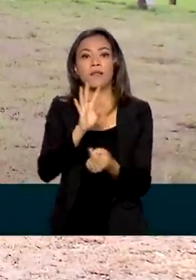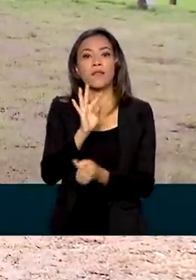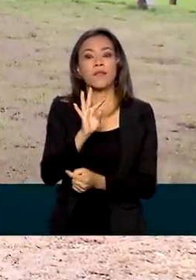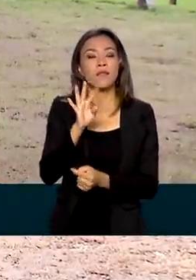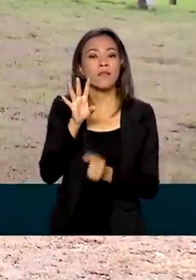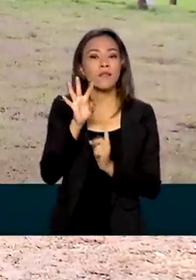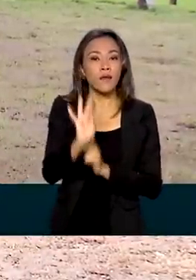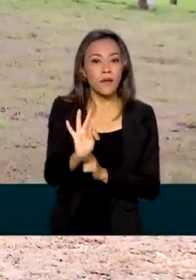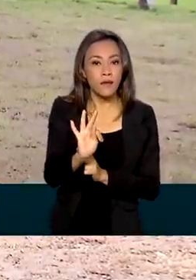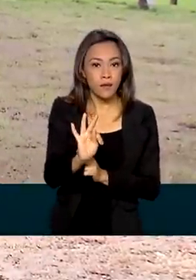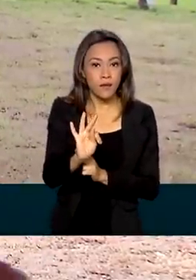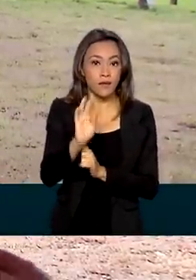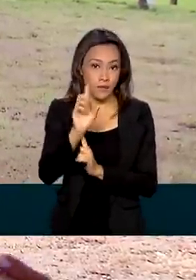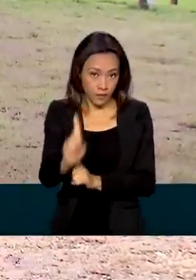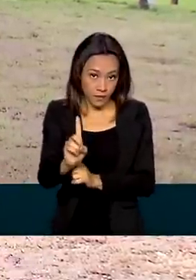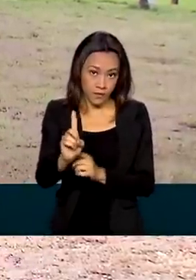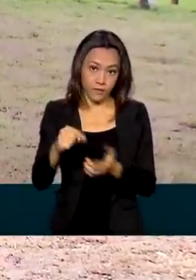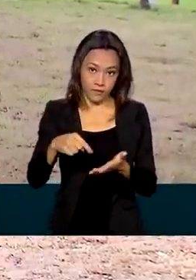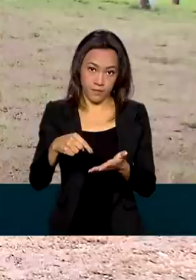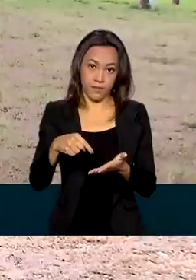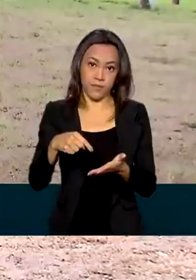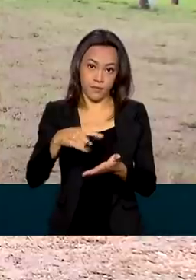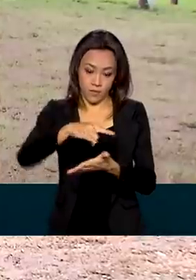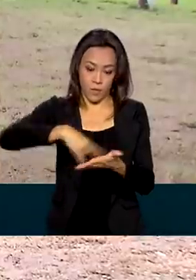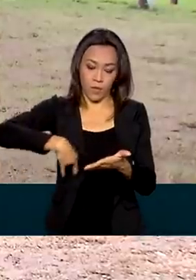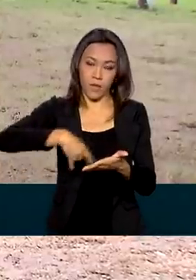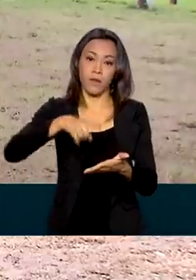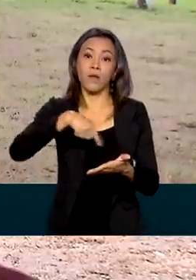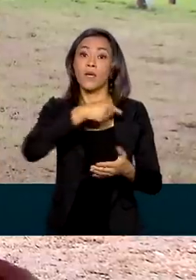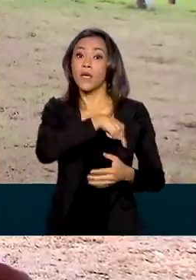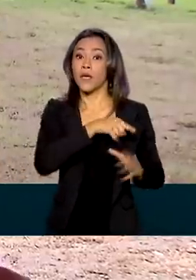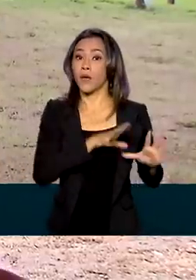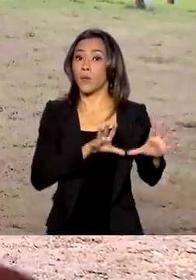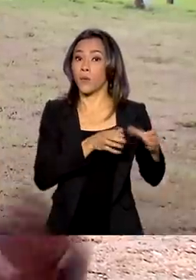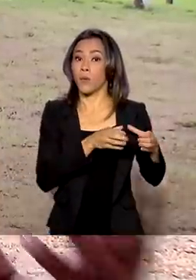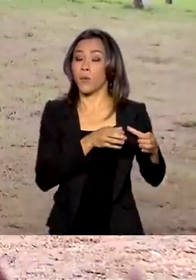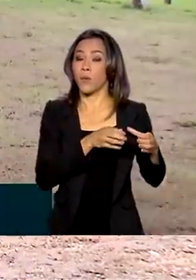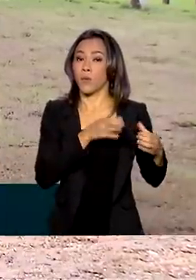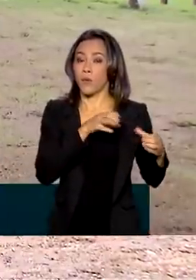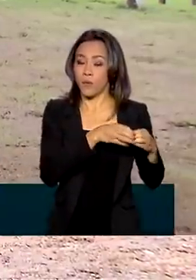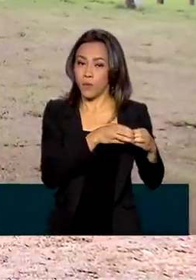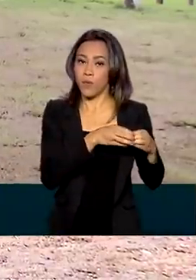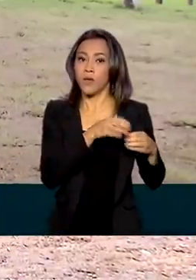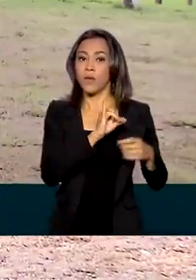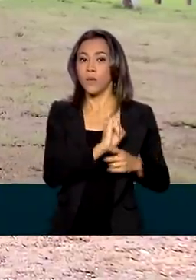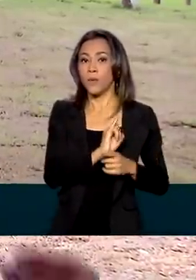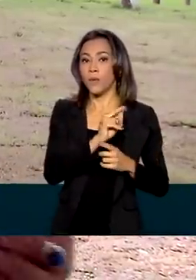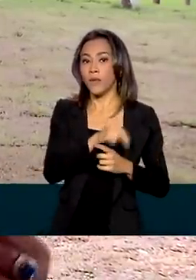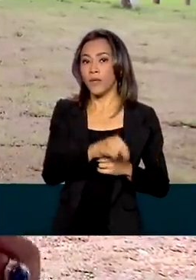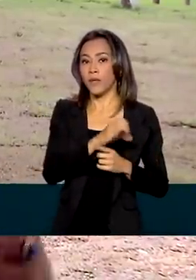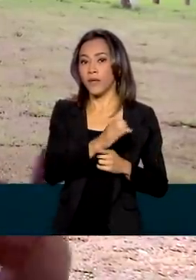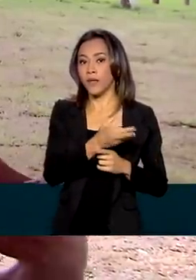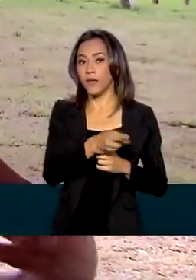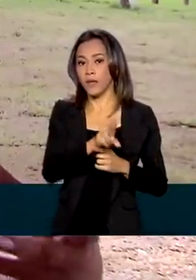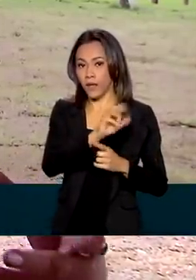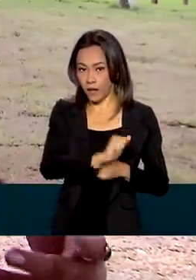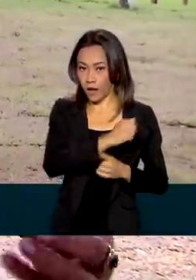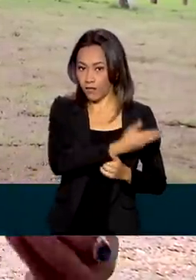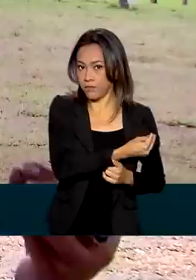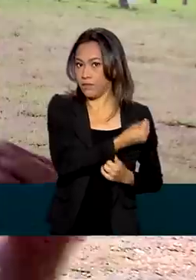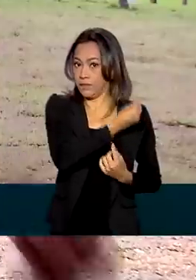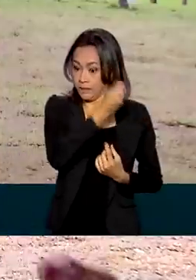exatamente o momento em que o INCRA empodera o assentado de